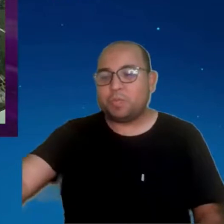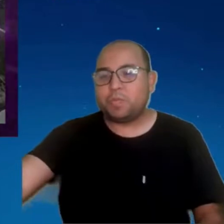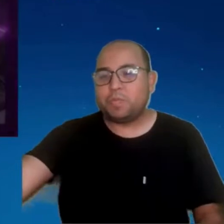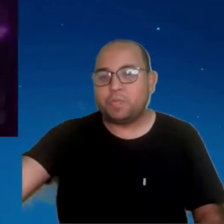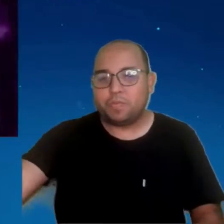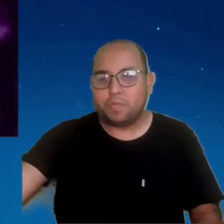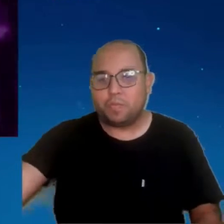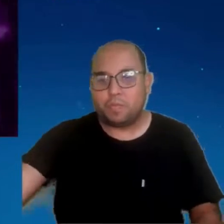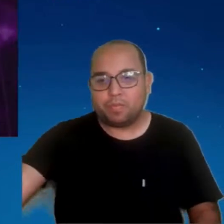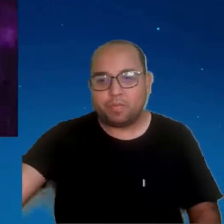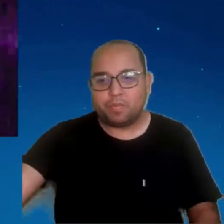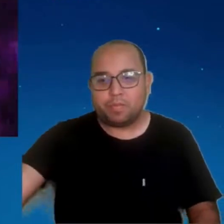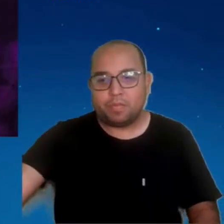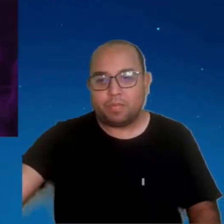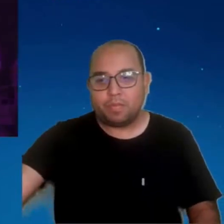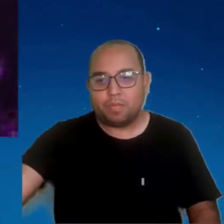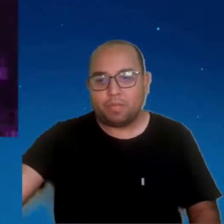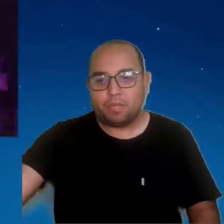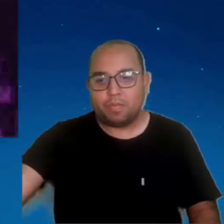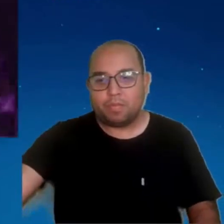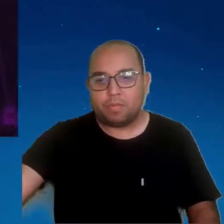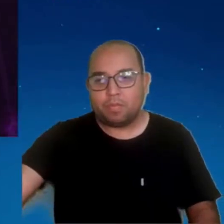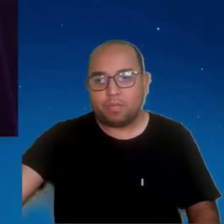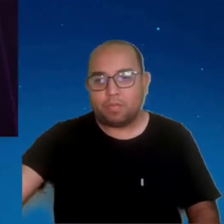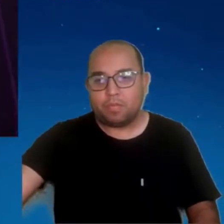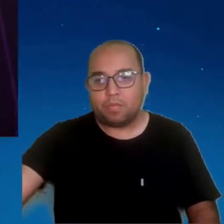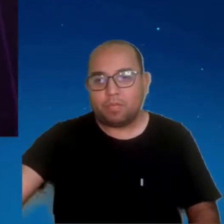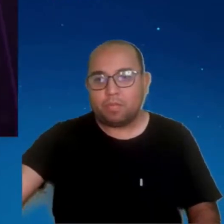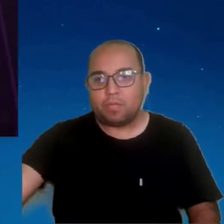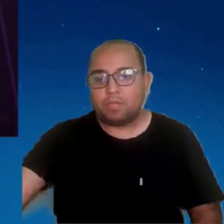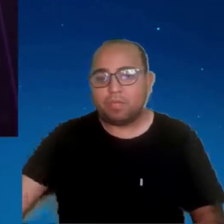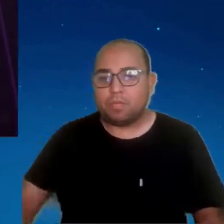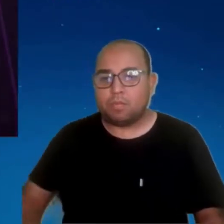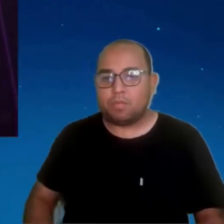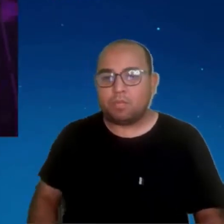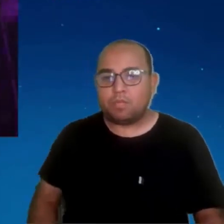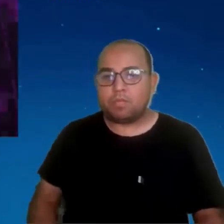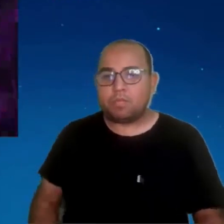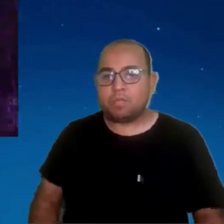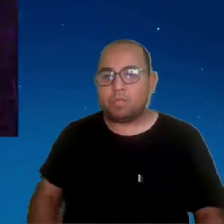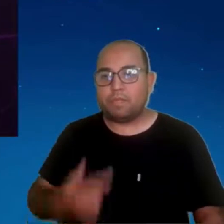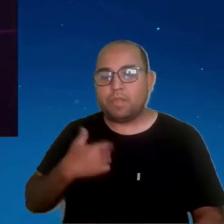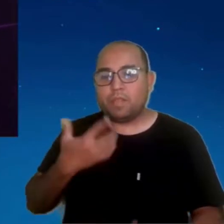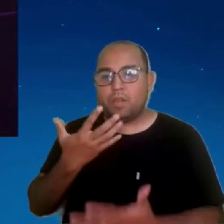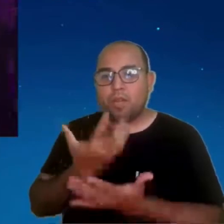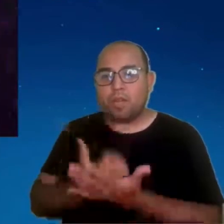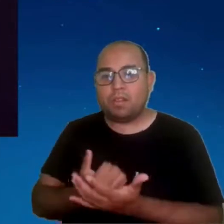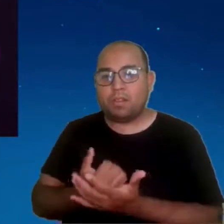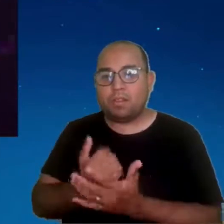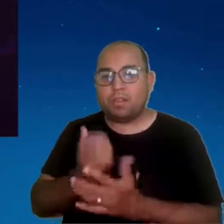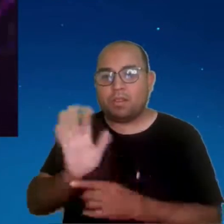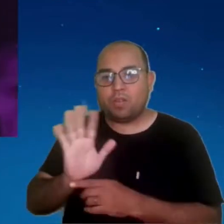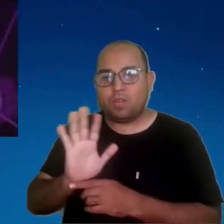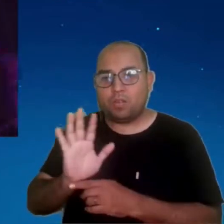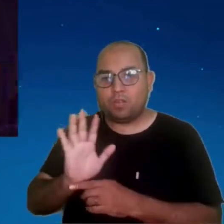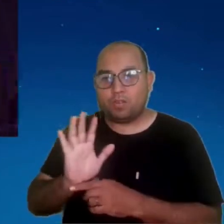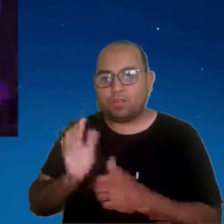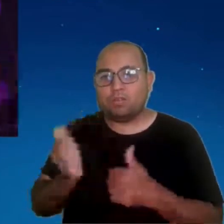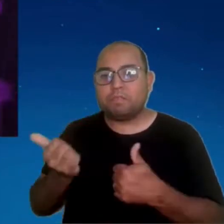E esse Dubai do futuro, eu gravei o vídeo, aí a primeira dica que recebi da minha equipe, pô, Gabriel, você fez um vídeo na